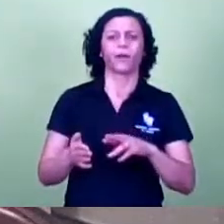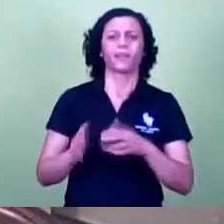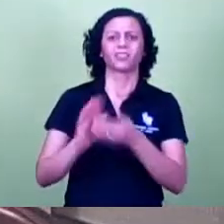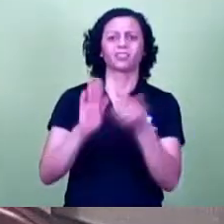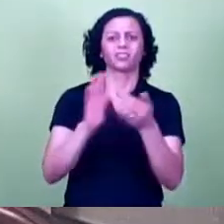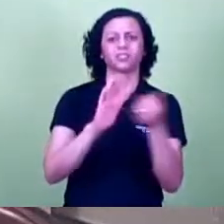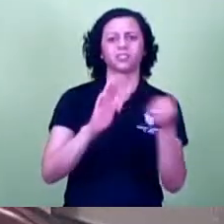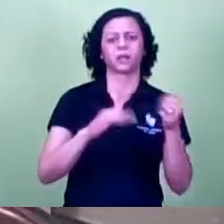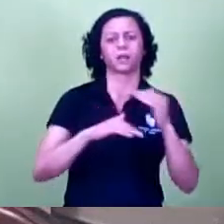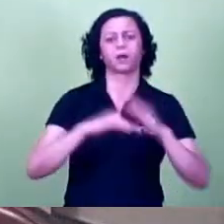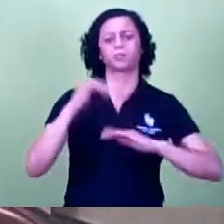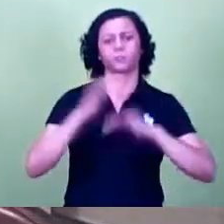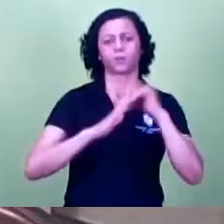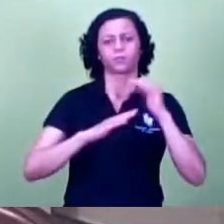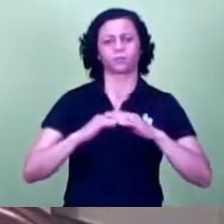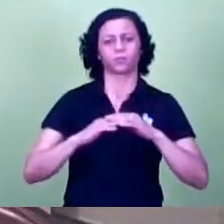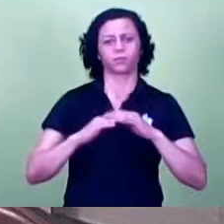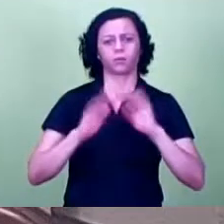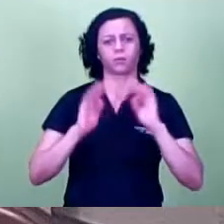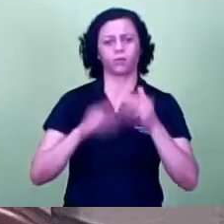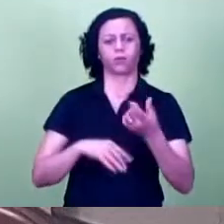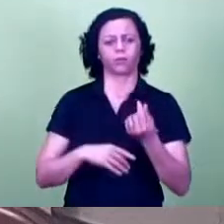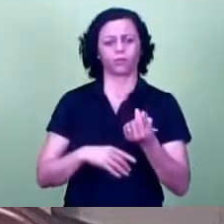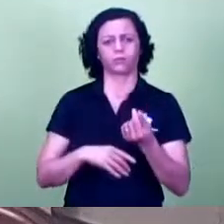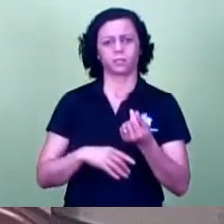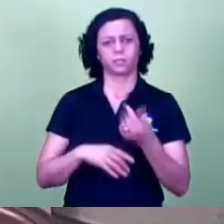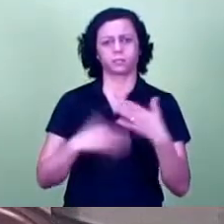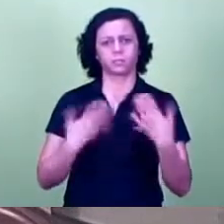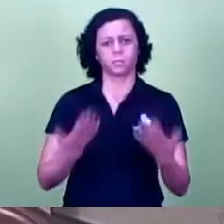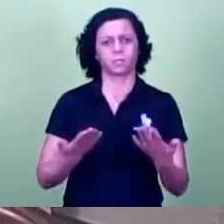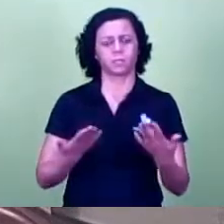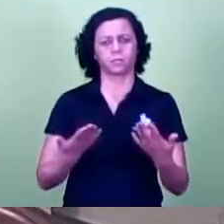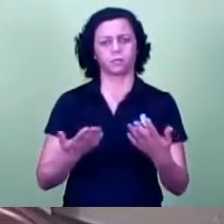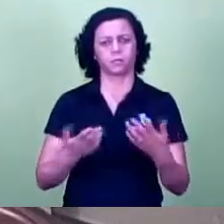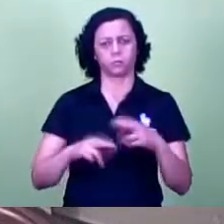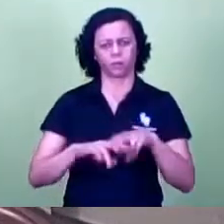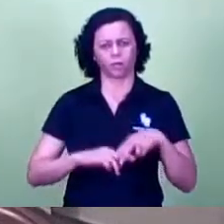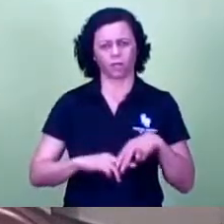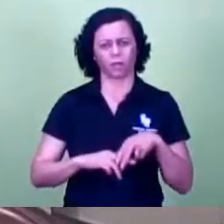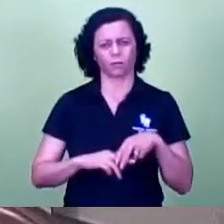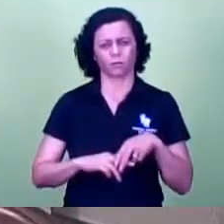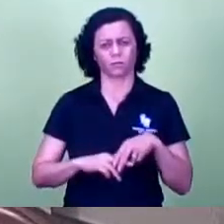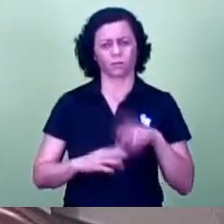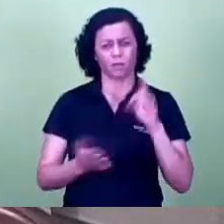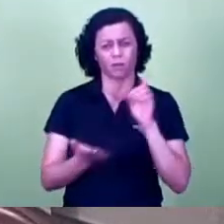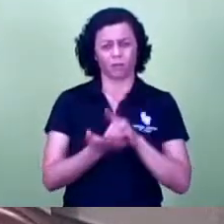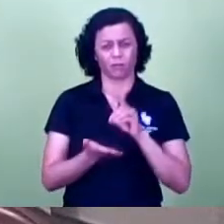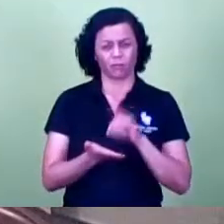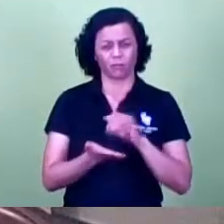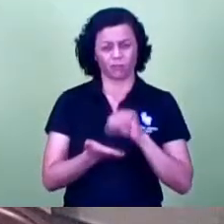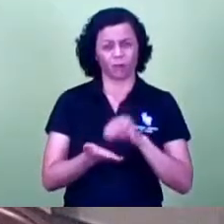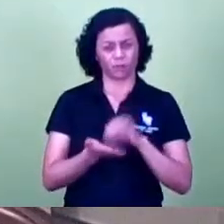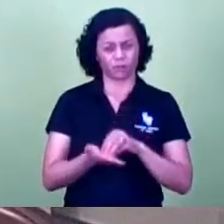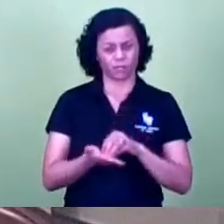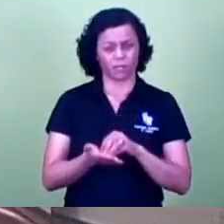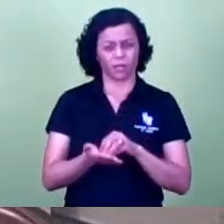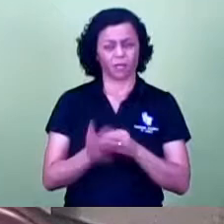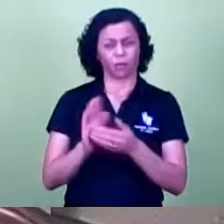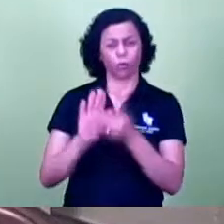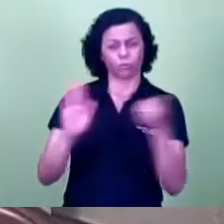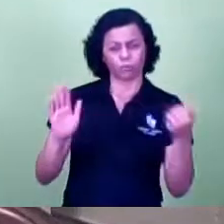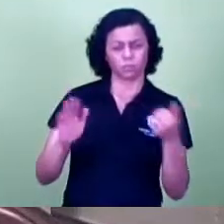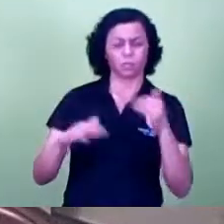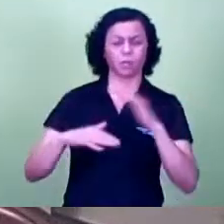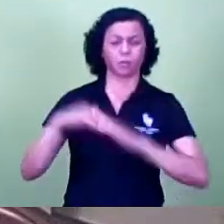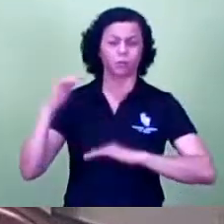relação a parte financeira e eles que tem que se entender lá é não ter a desassistência com profissional tipo ortopedia e outros também conforme disse o vereador